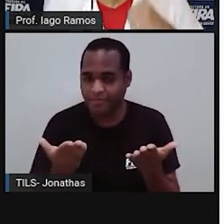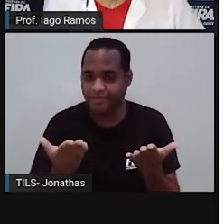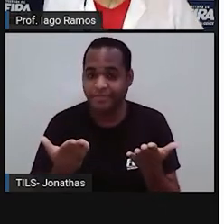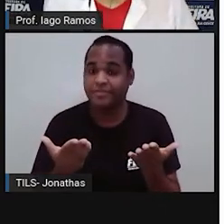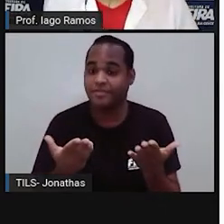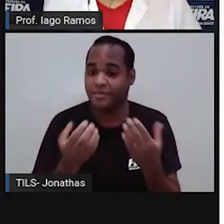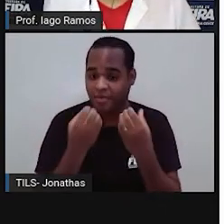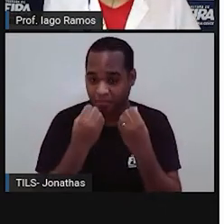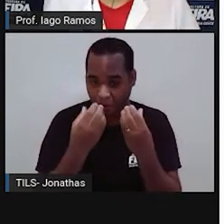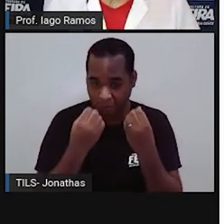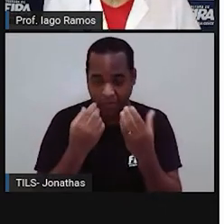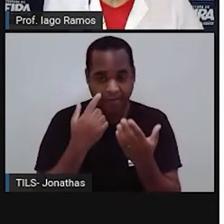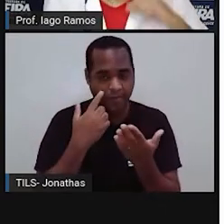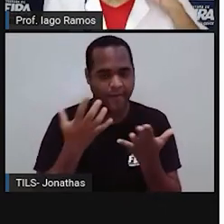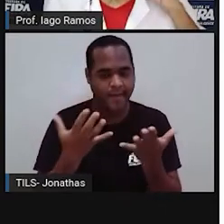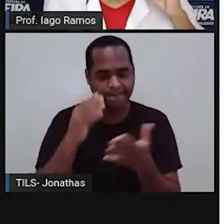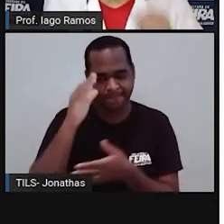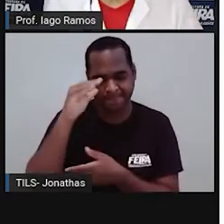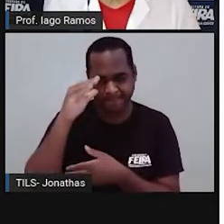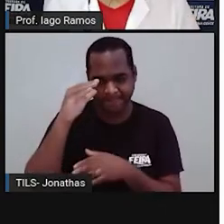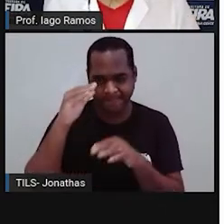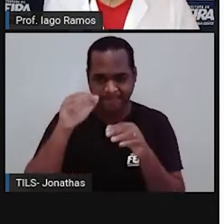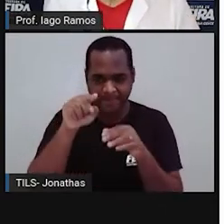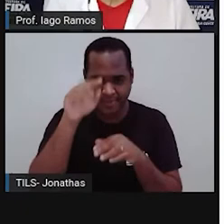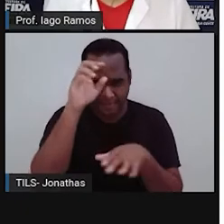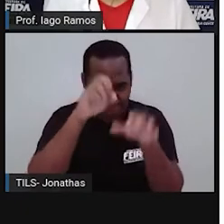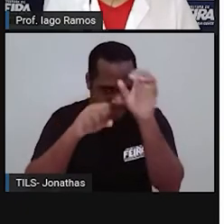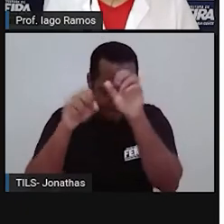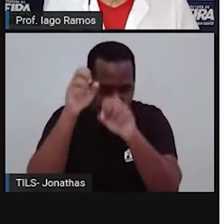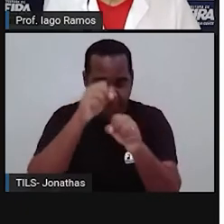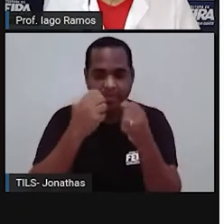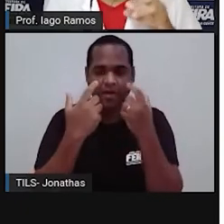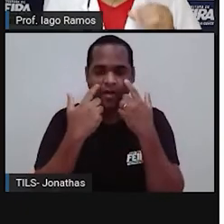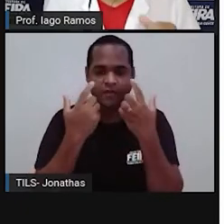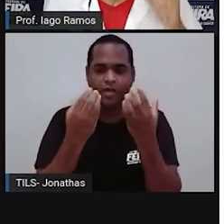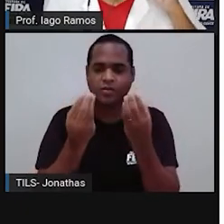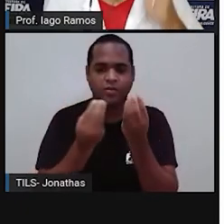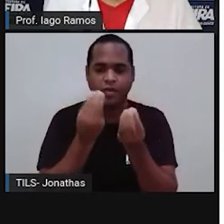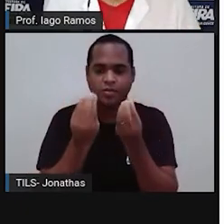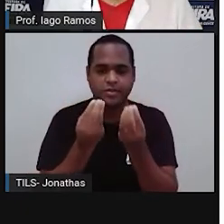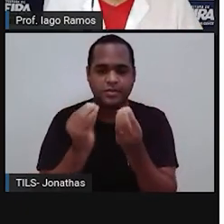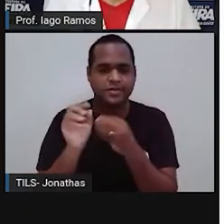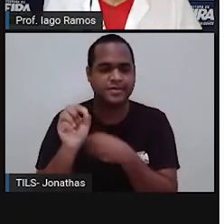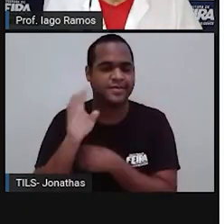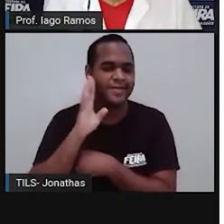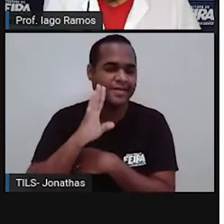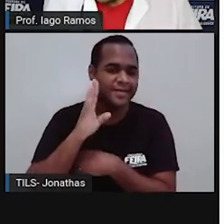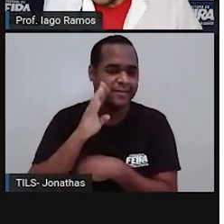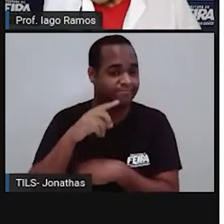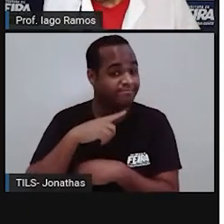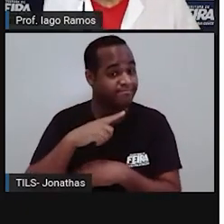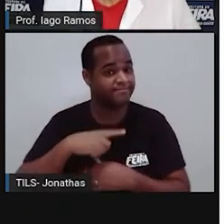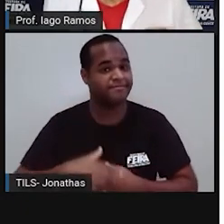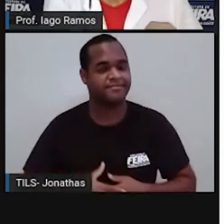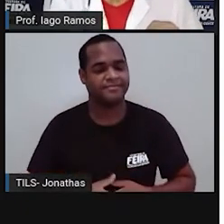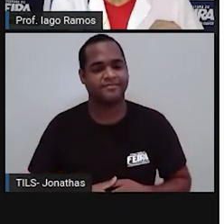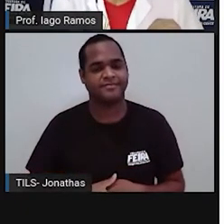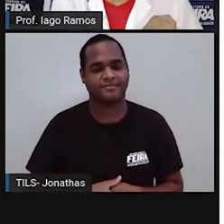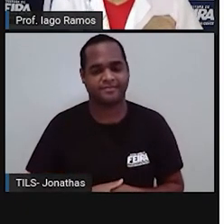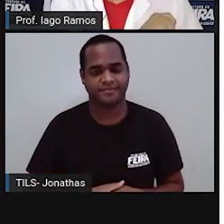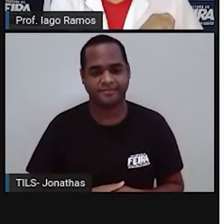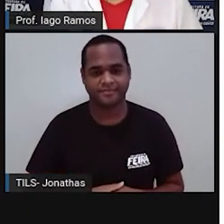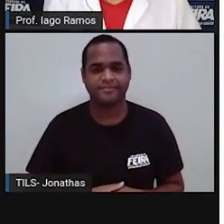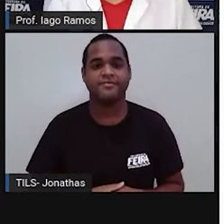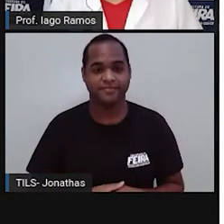Bom, e aí eu queria trazer essa curiosidadezinha pra você, pra você ver o quão bacana é, tá? Então,